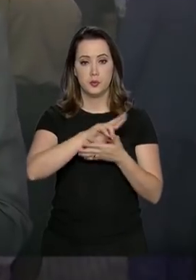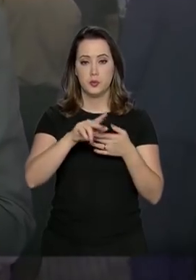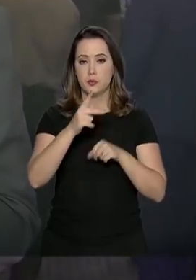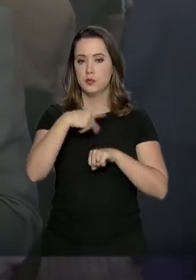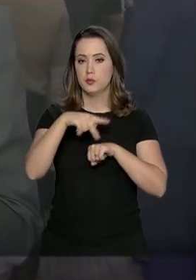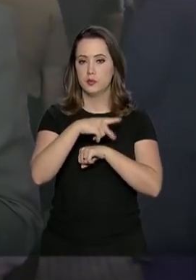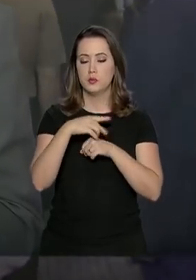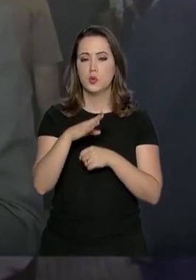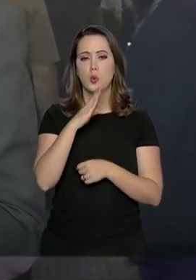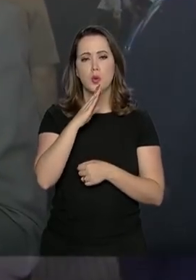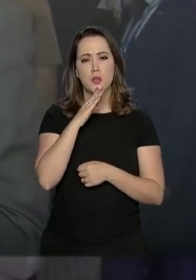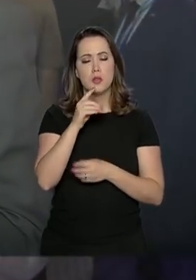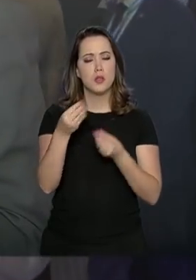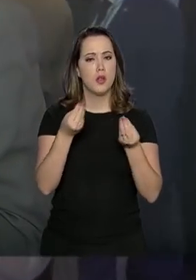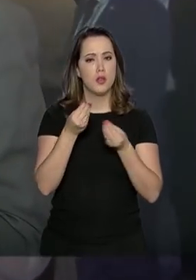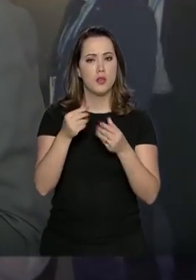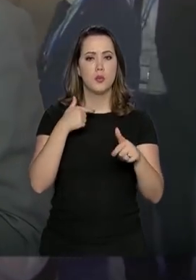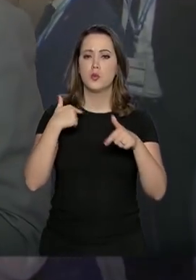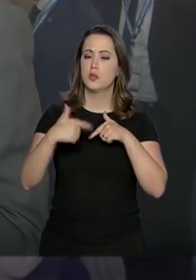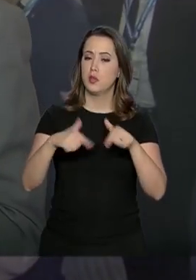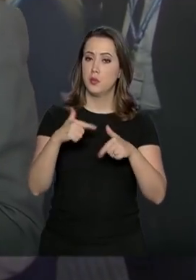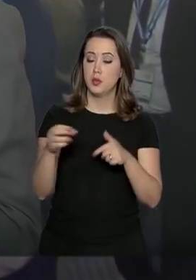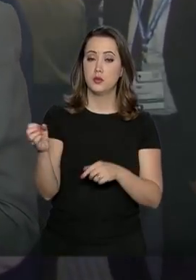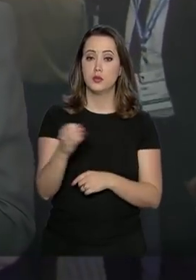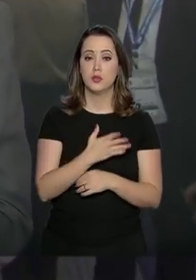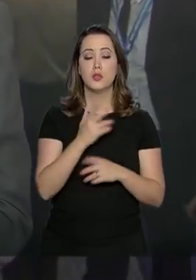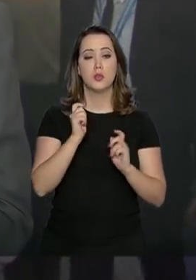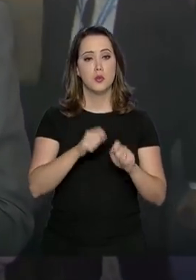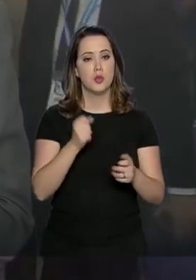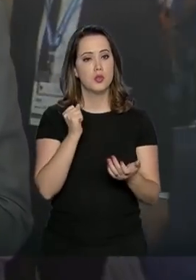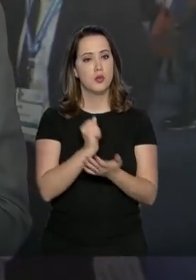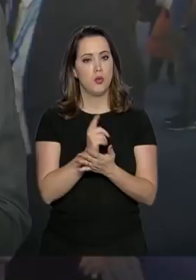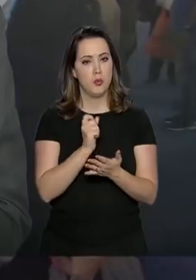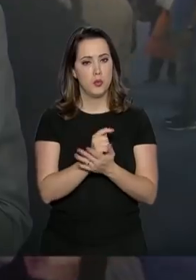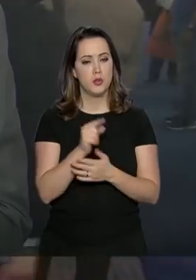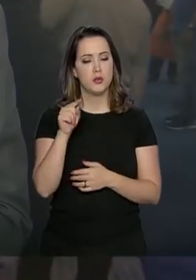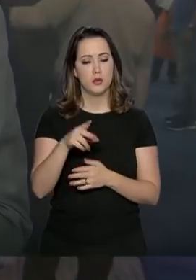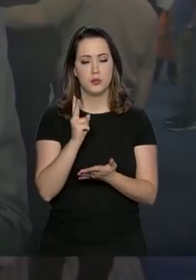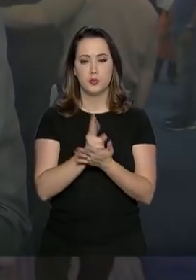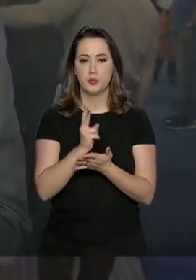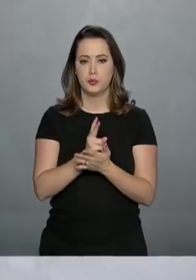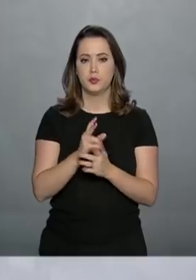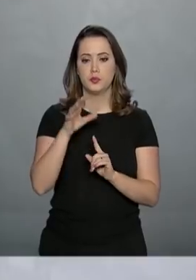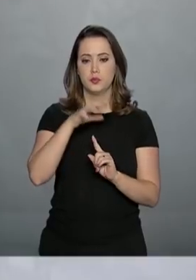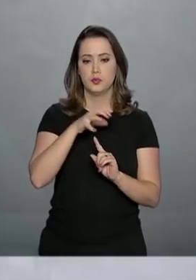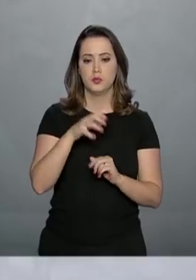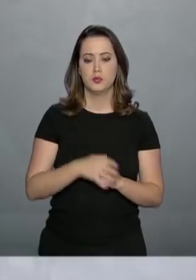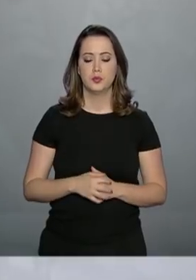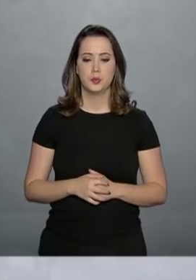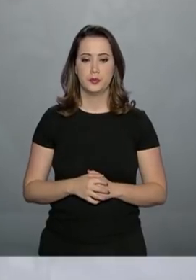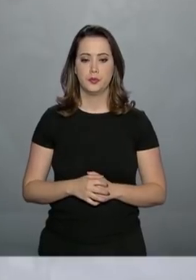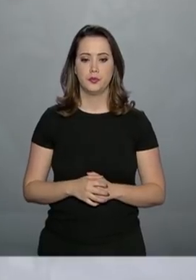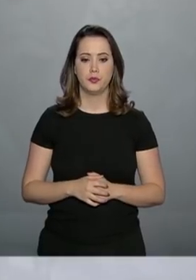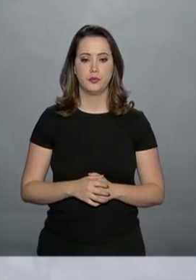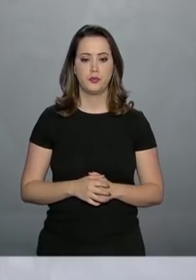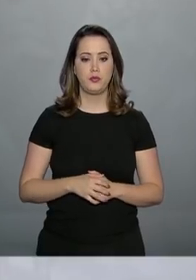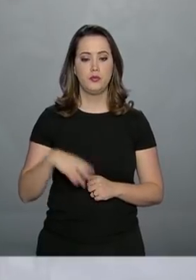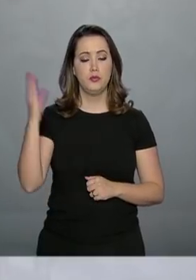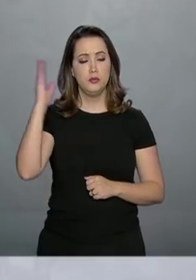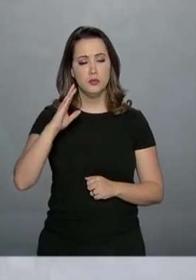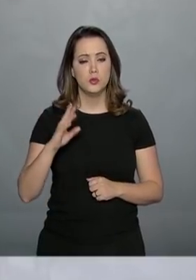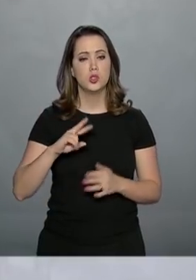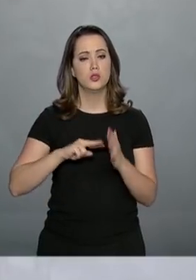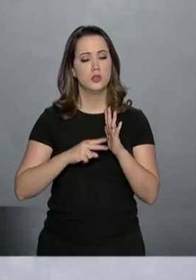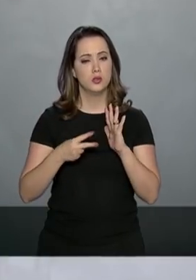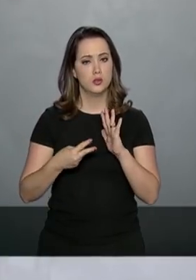países conhecerem os novos equipamentos, que podem ser comprados aqui mesmo na feira. O Brasil representa a parcela